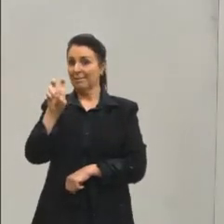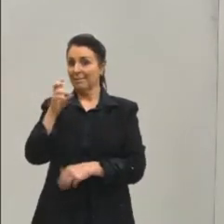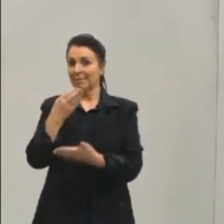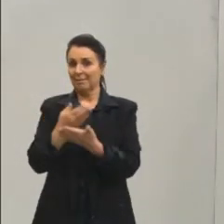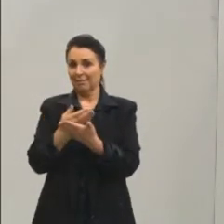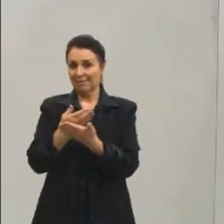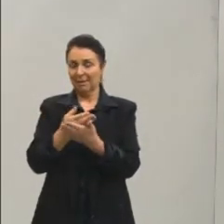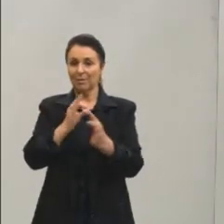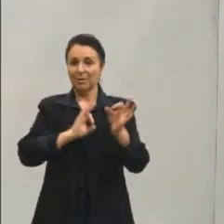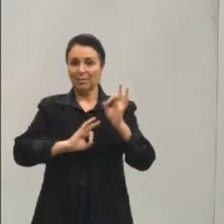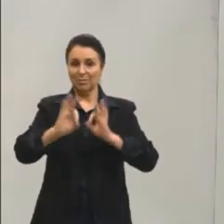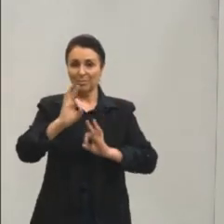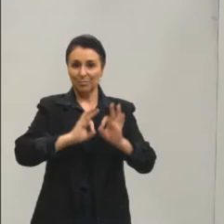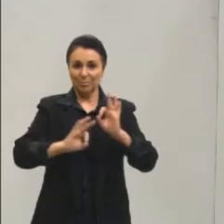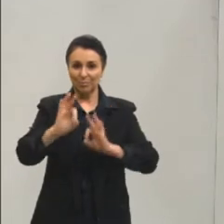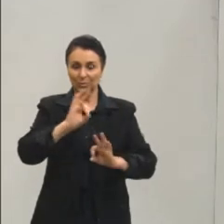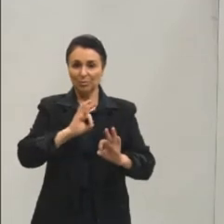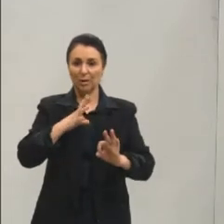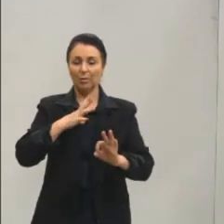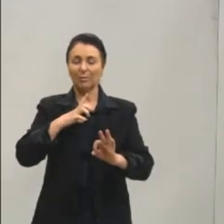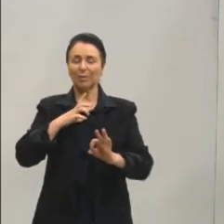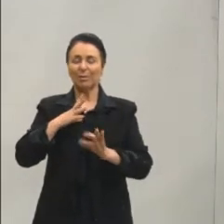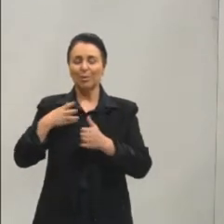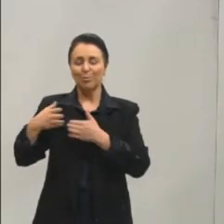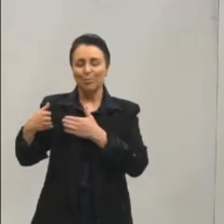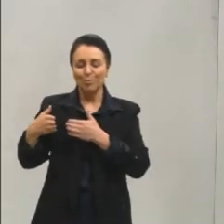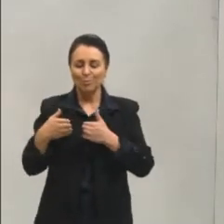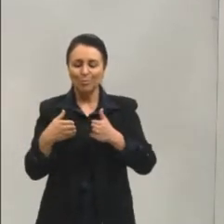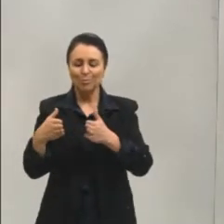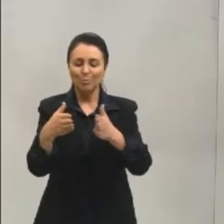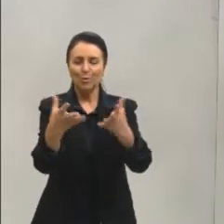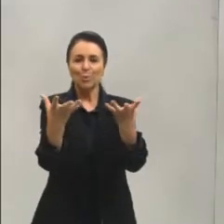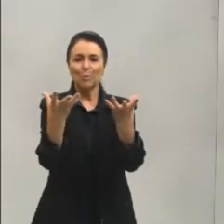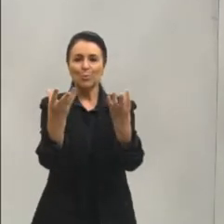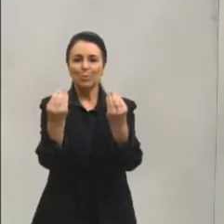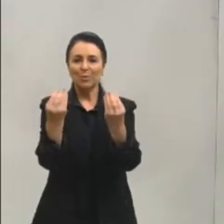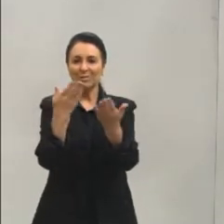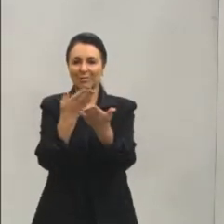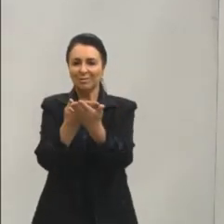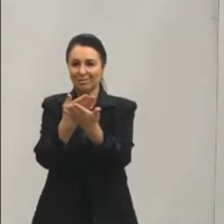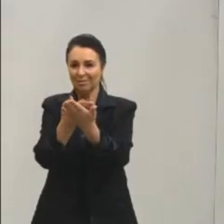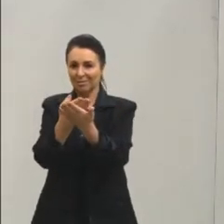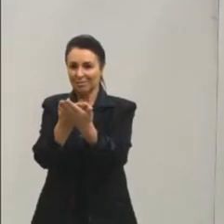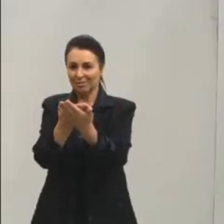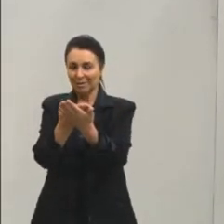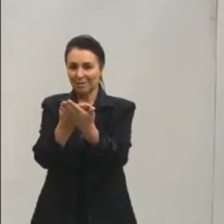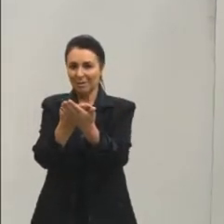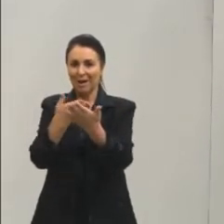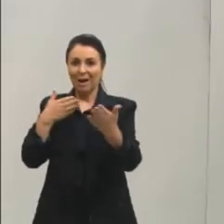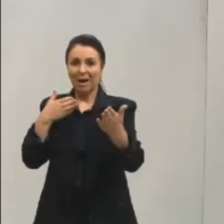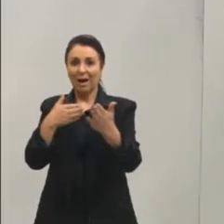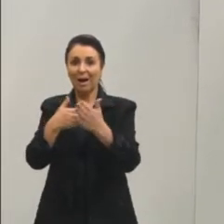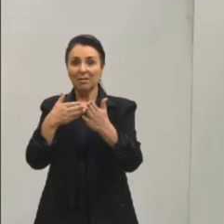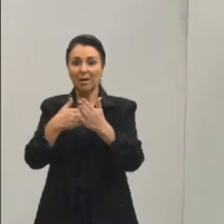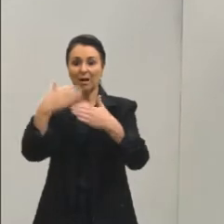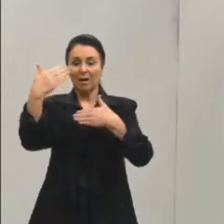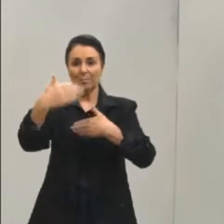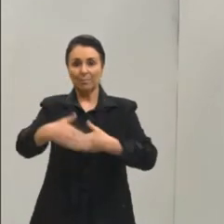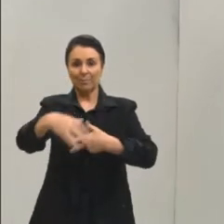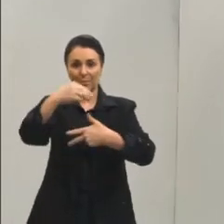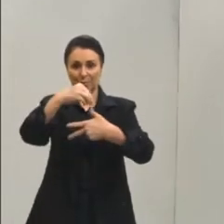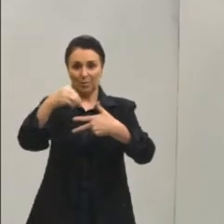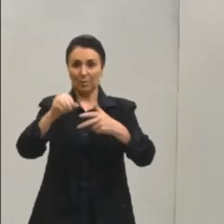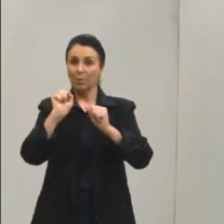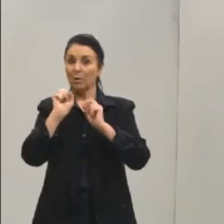projeto, a gente vai ter aí uma caminhada bem grande, né, até a chegadinha ali do Enem. E eu espero que